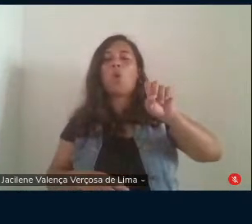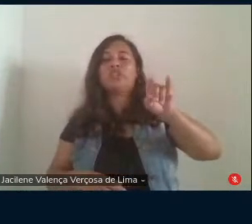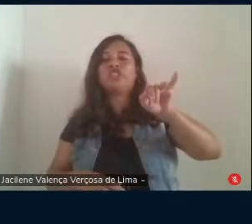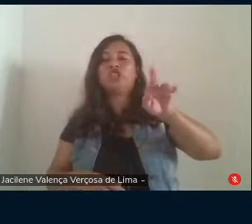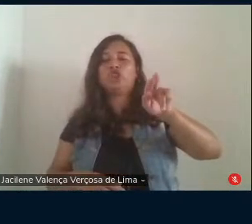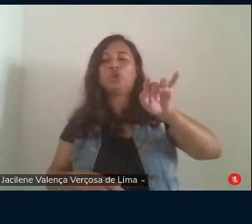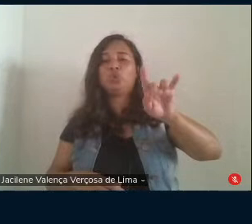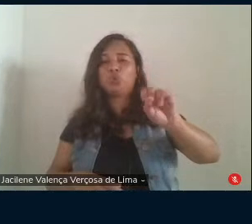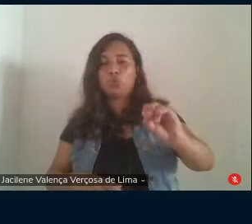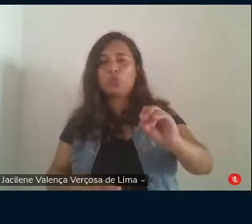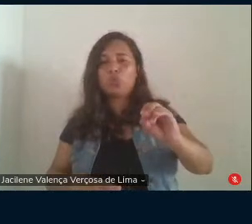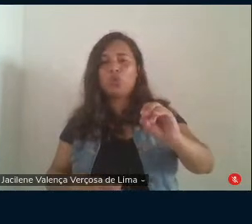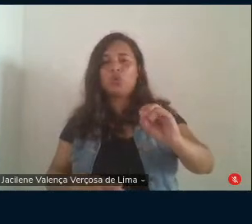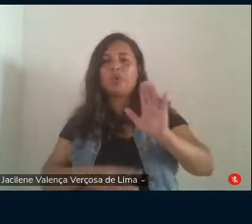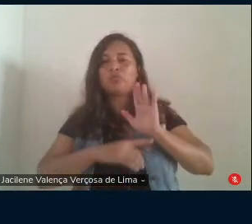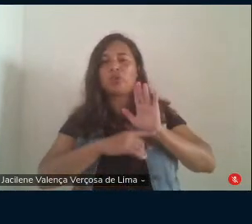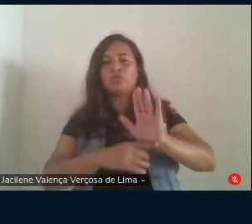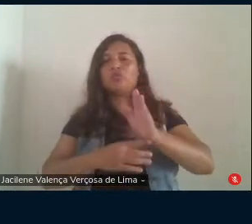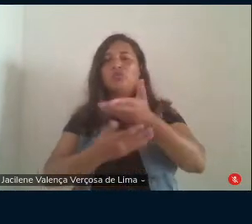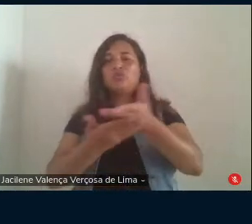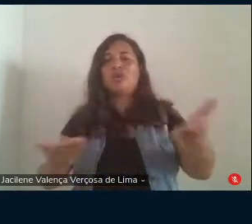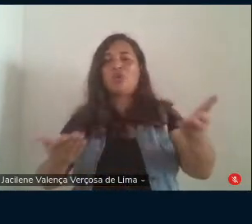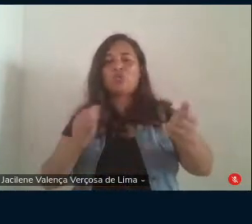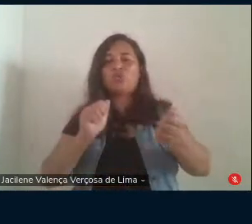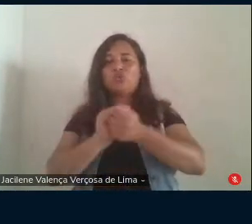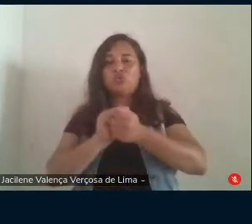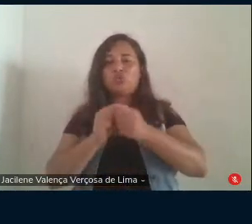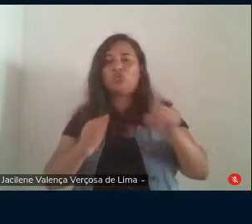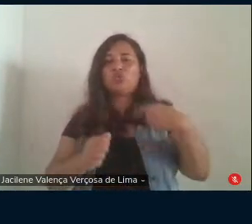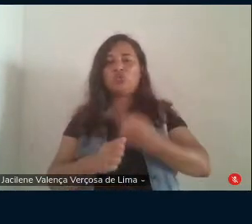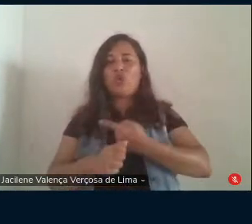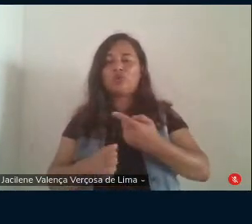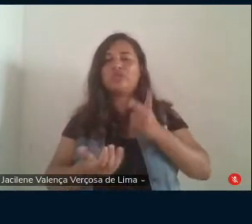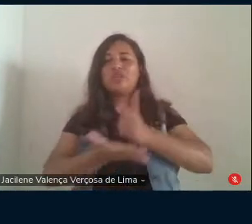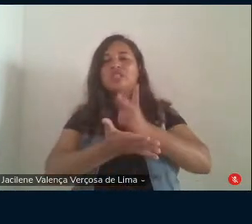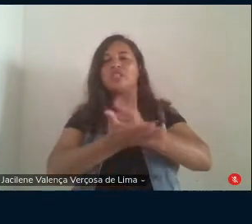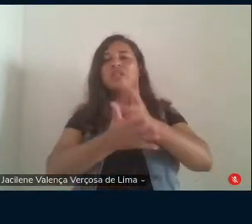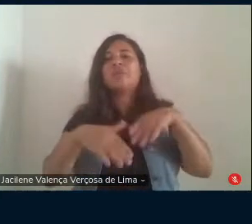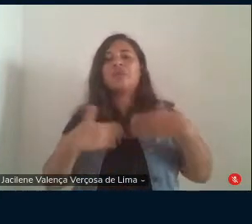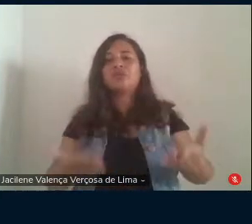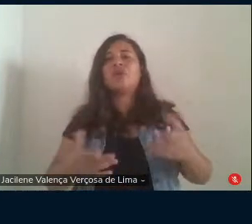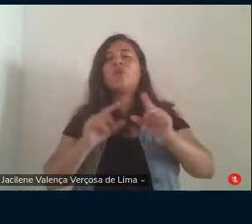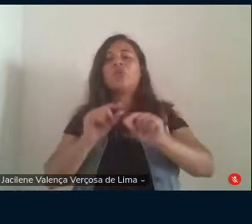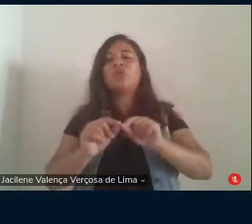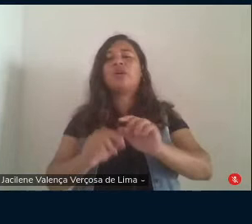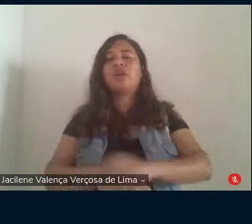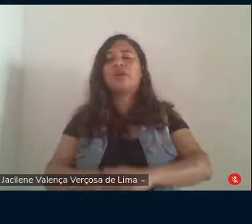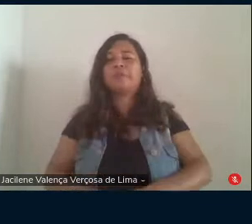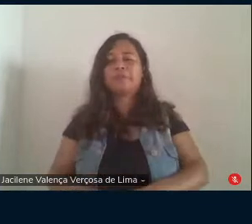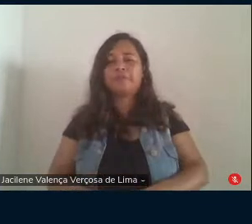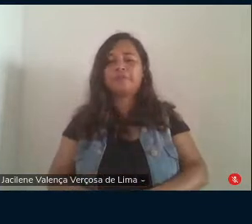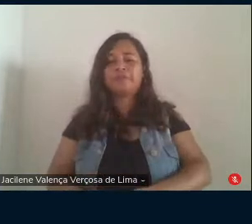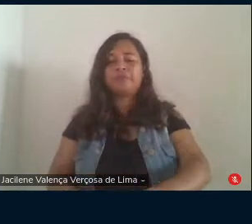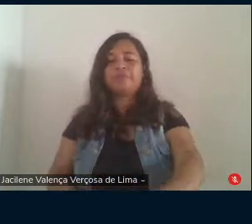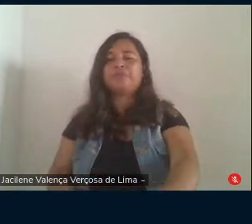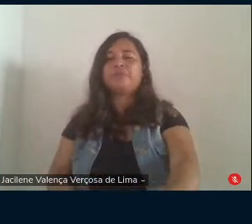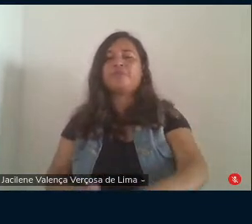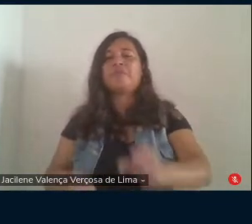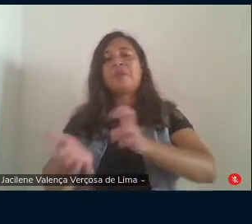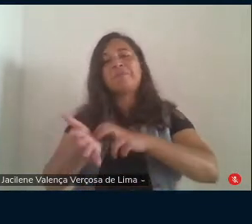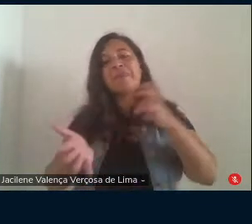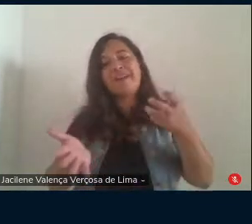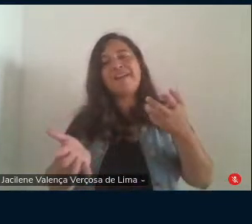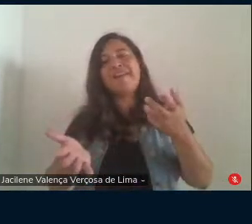colaboração aqui conosco dando seguimento então a essa manhã de